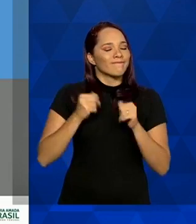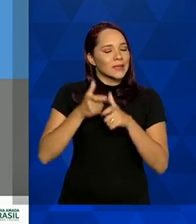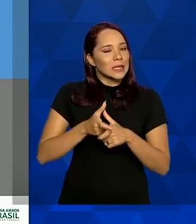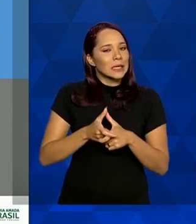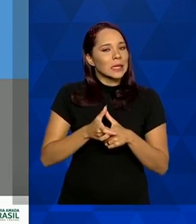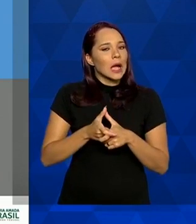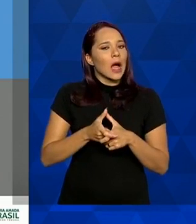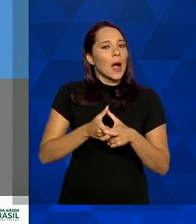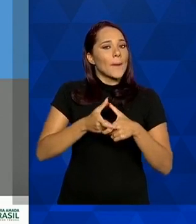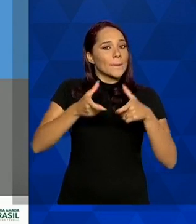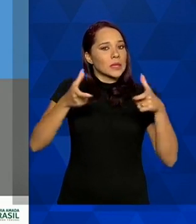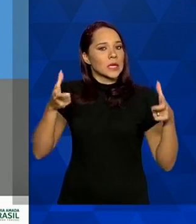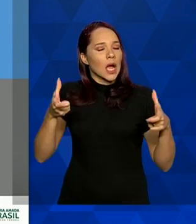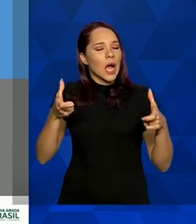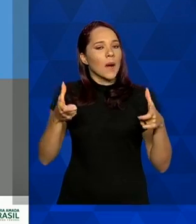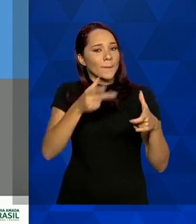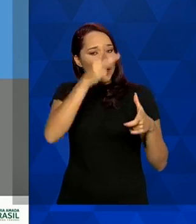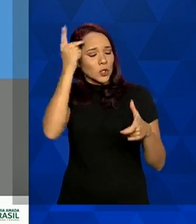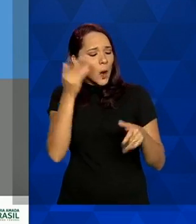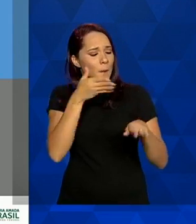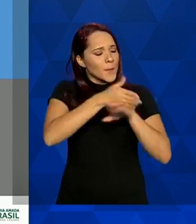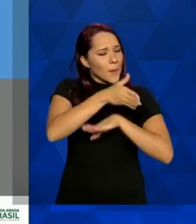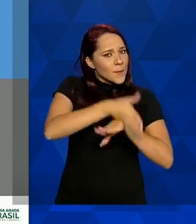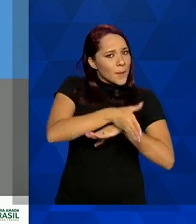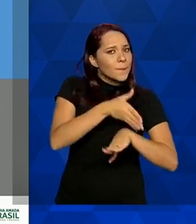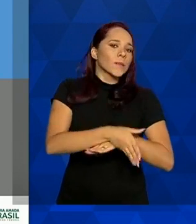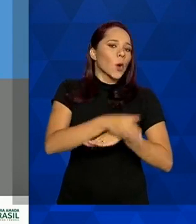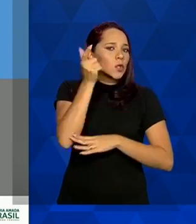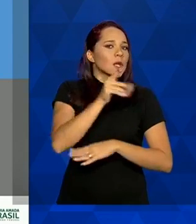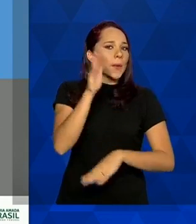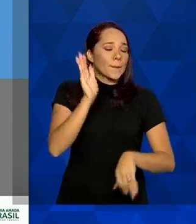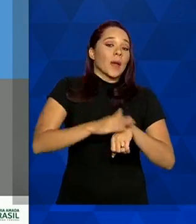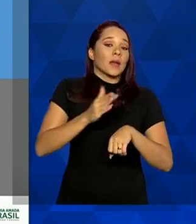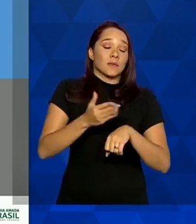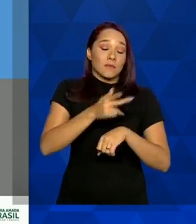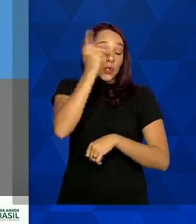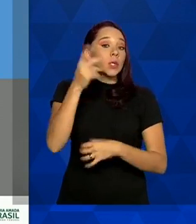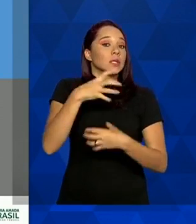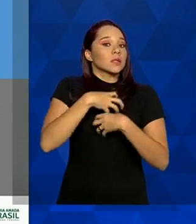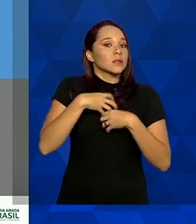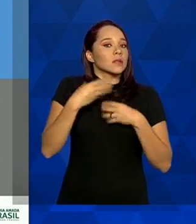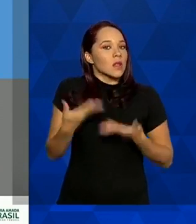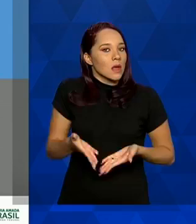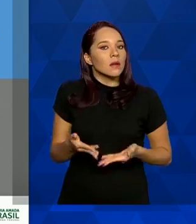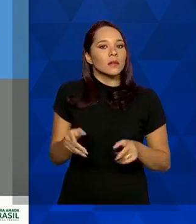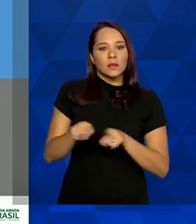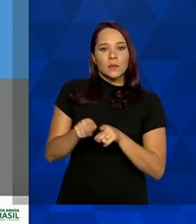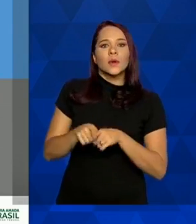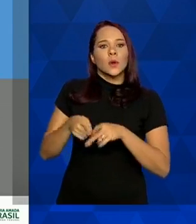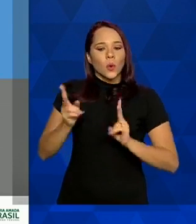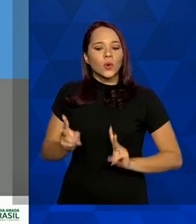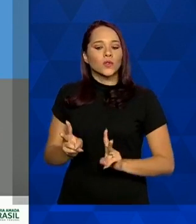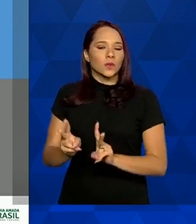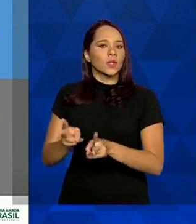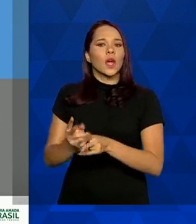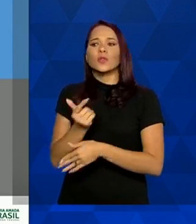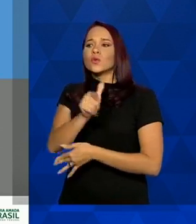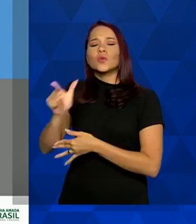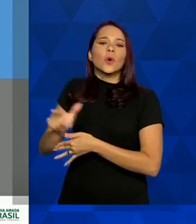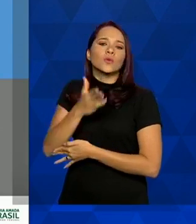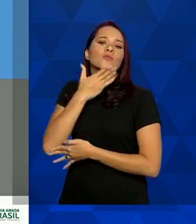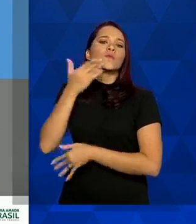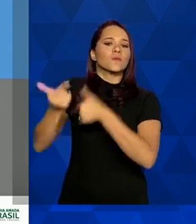acesso da população com sintomas leves e, ao mesmo tempo, permitir a continuidade dos demais